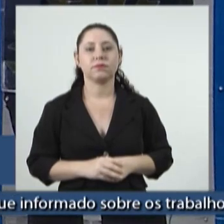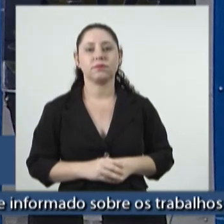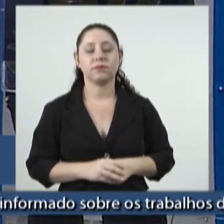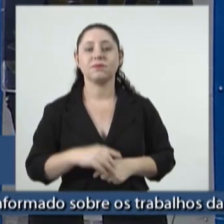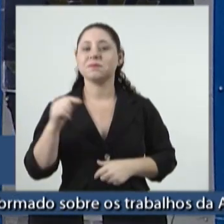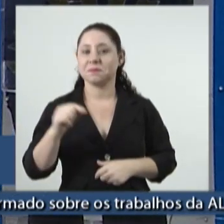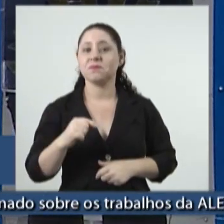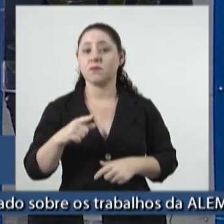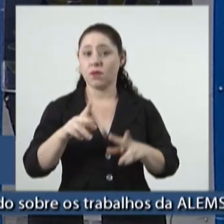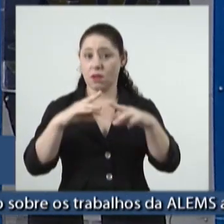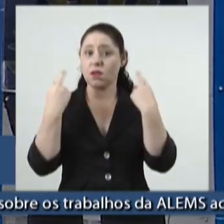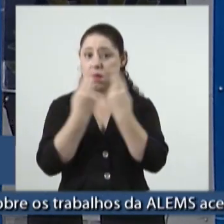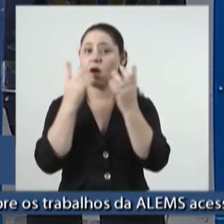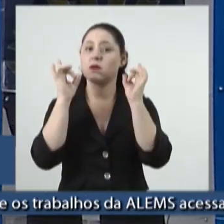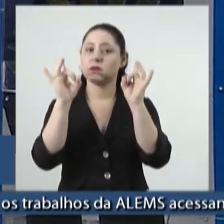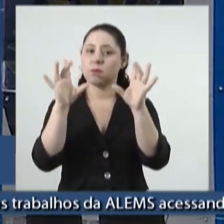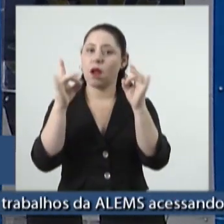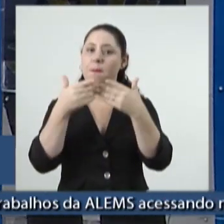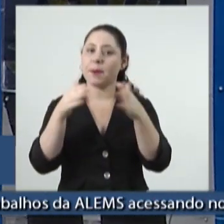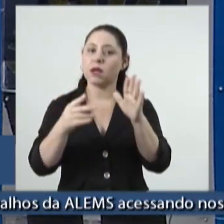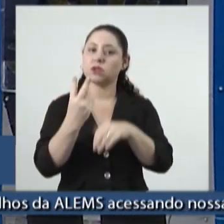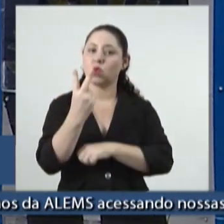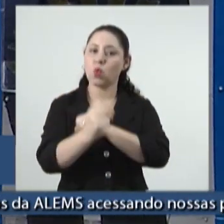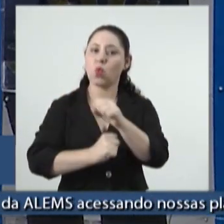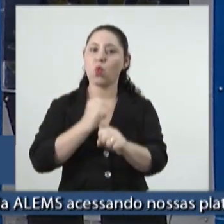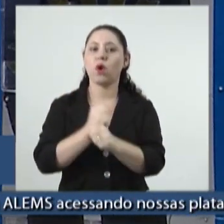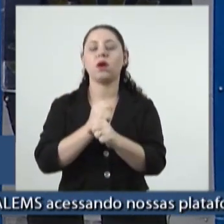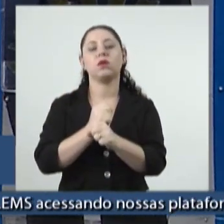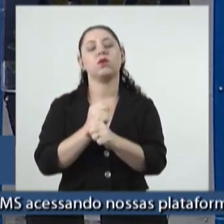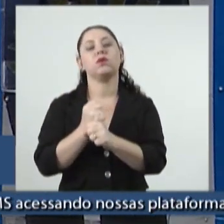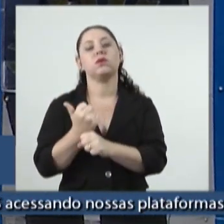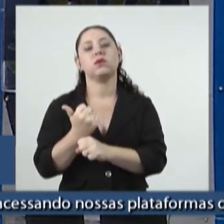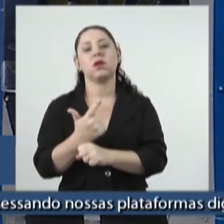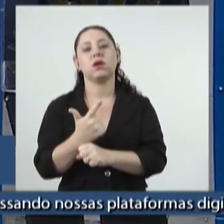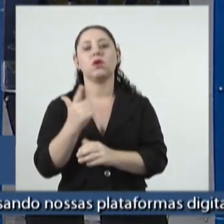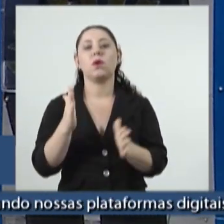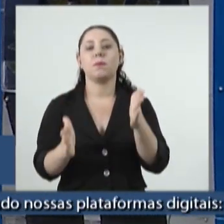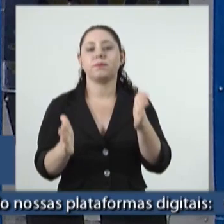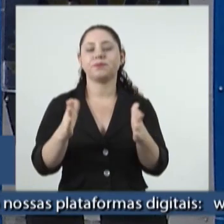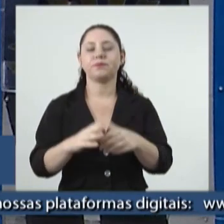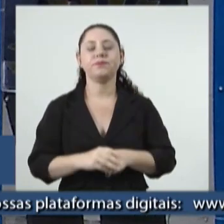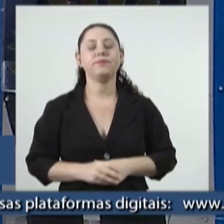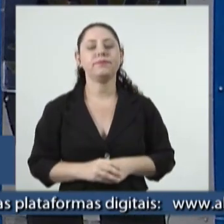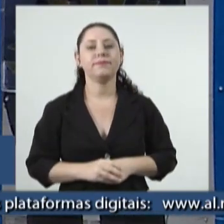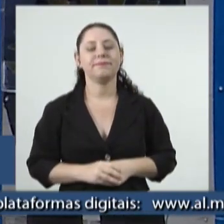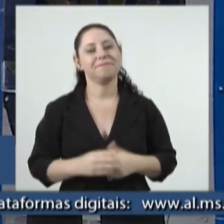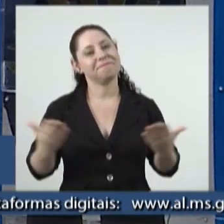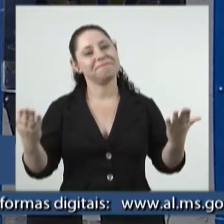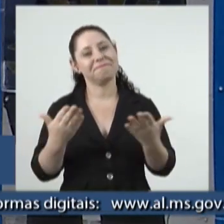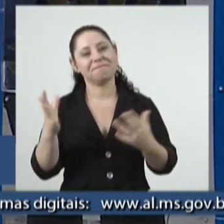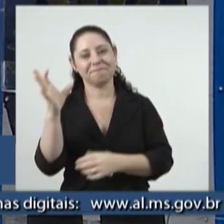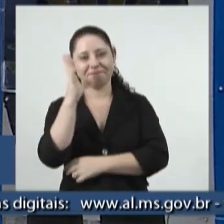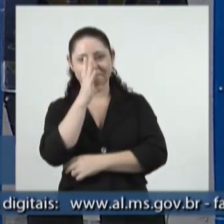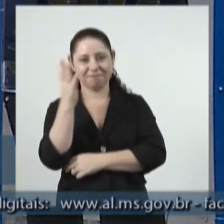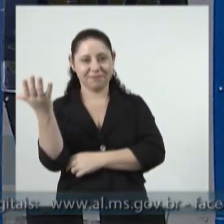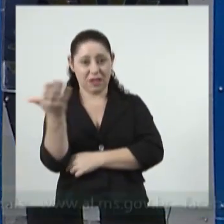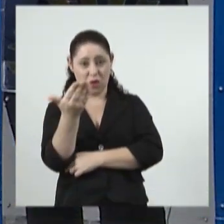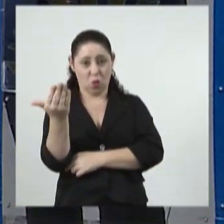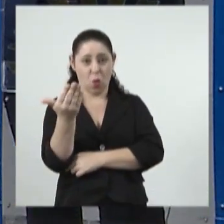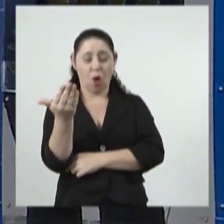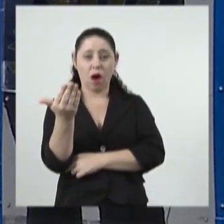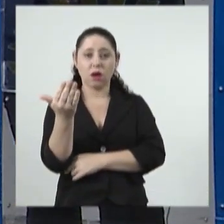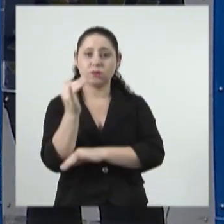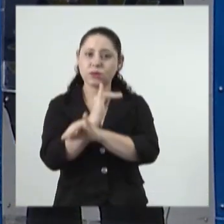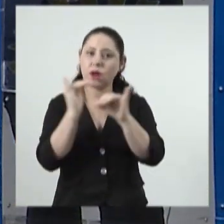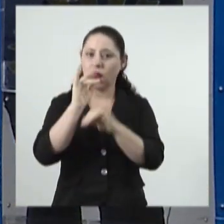nesse rito solene de instalação da segunda sessão legislativa da 12ª Legislatura. Fique com a gente acompanhando a nossa